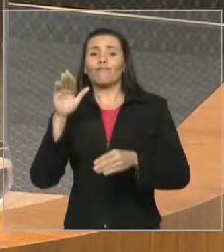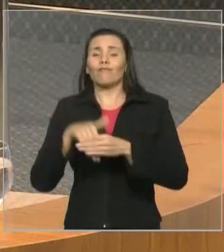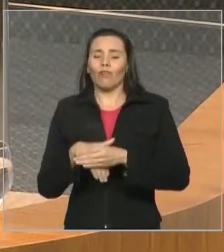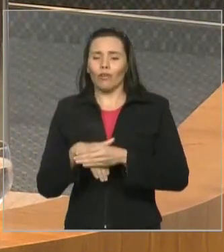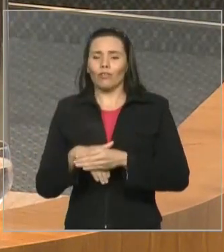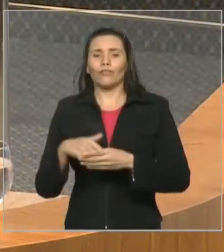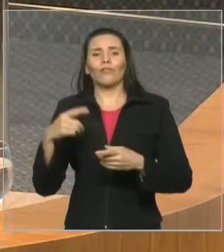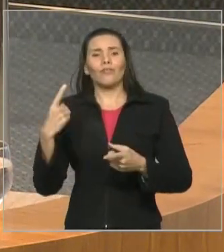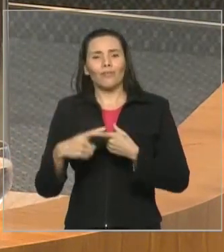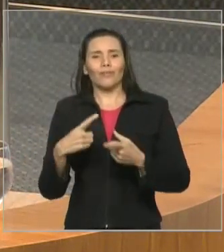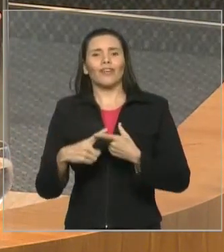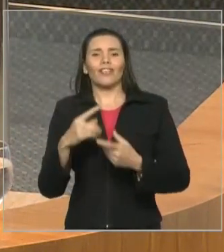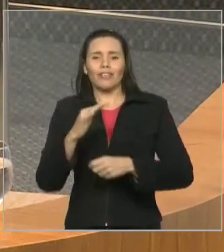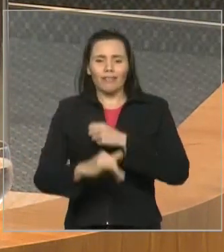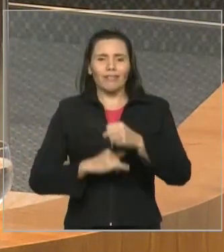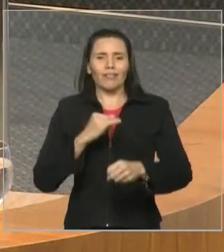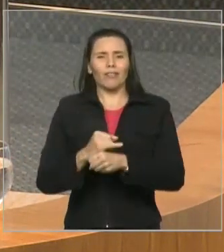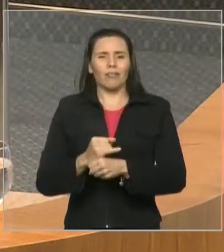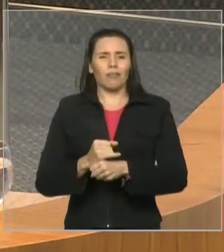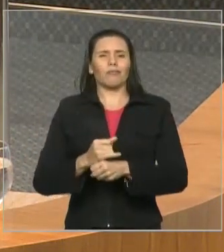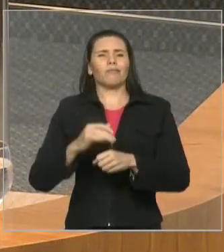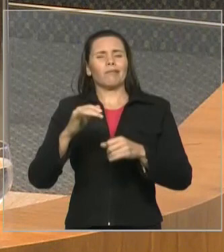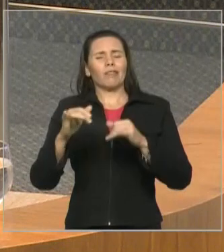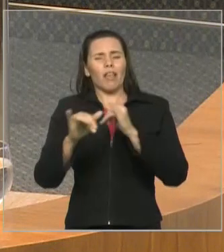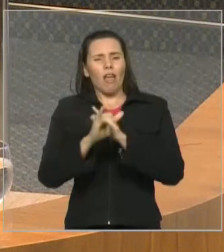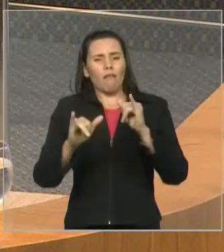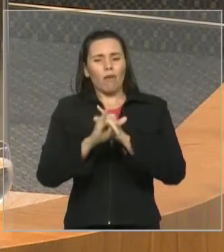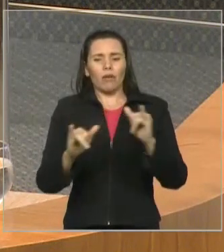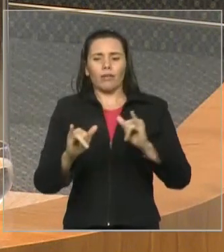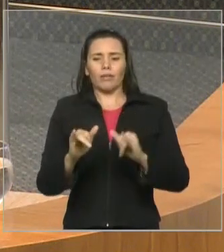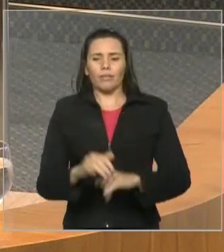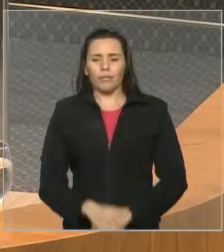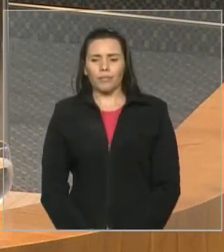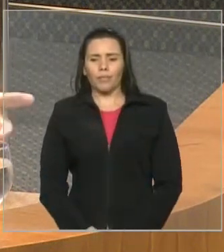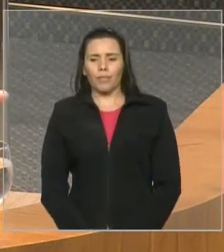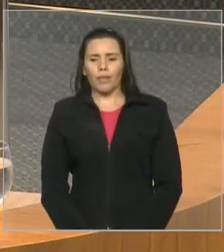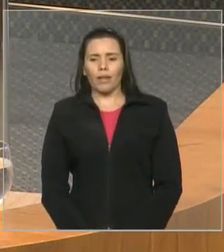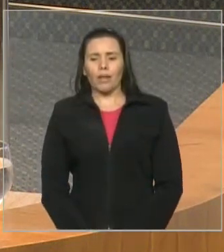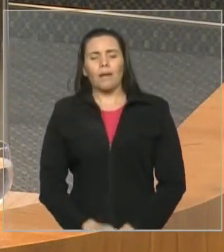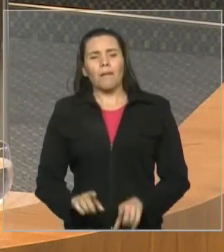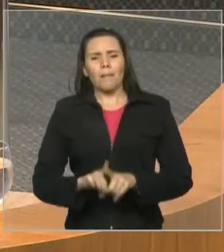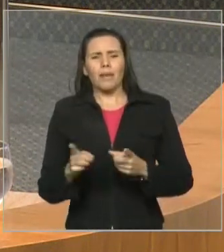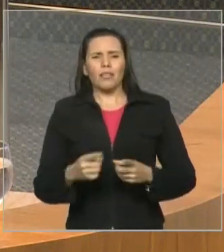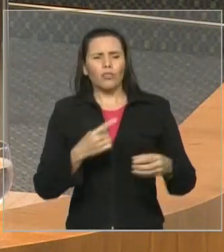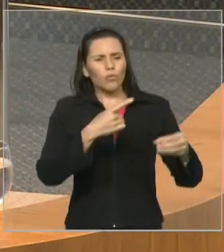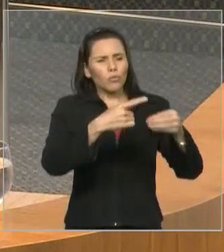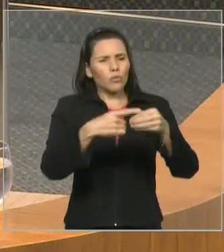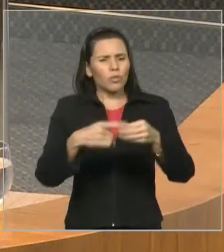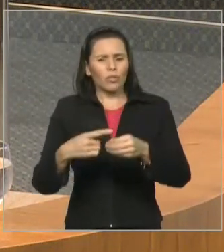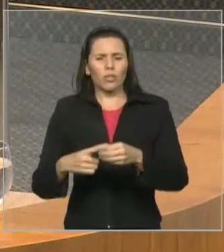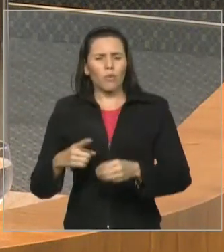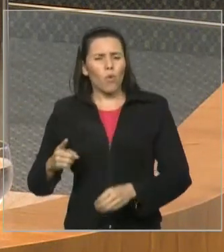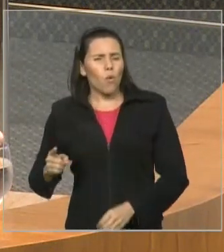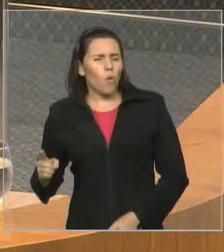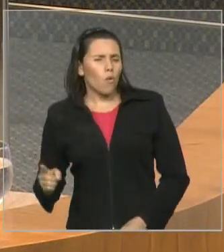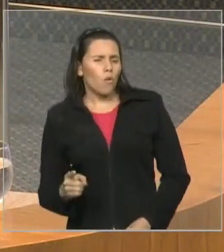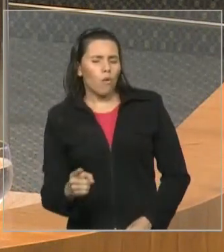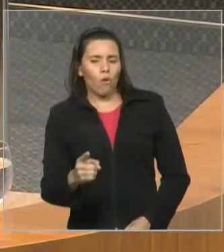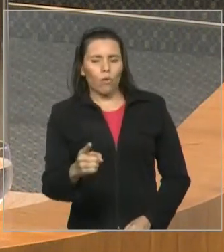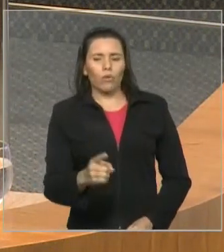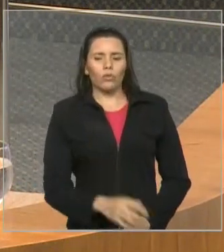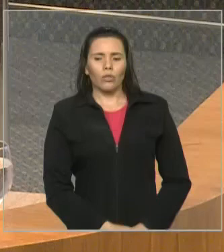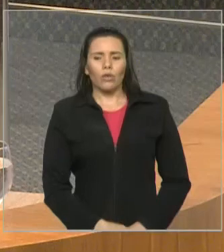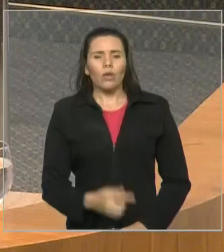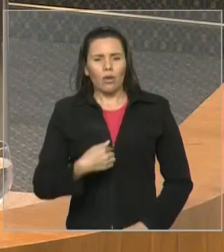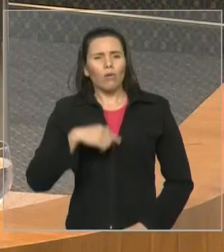por exemplo, do Sertão Maranhense, que tem municípios belíssimos, eu tive a oportunidade de ser o mais votado